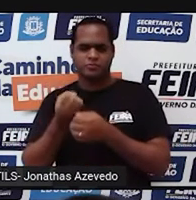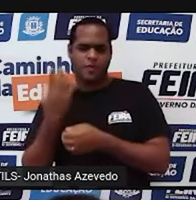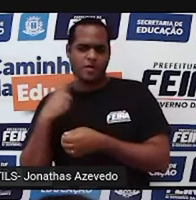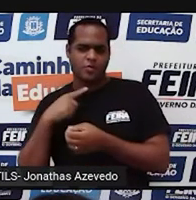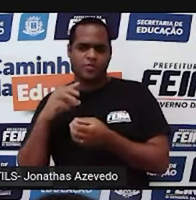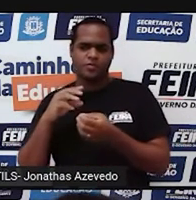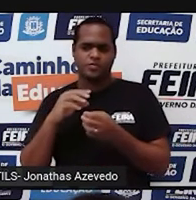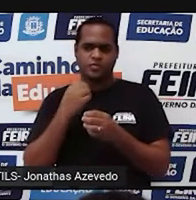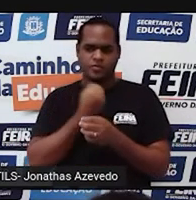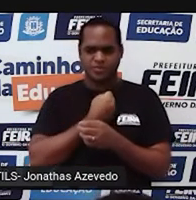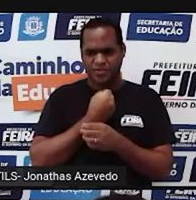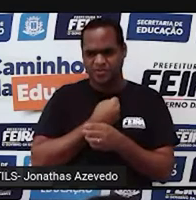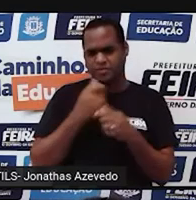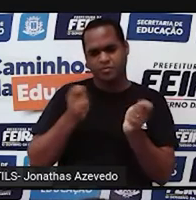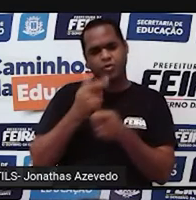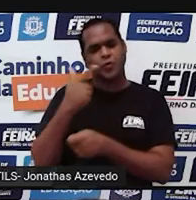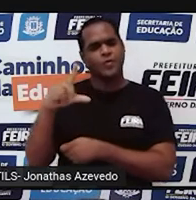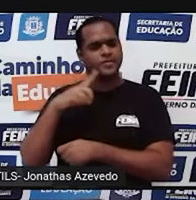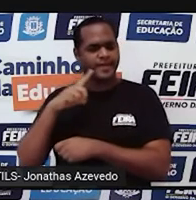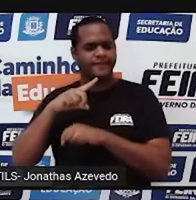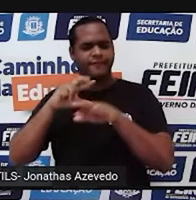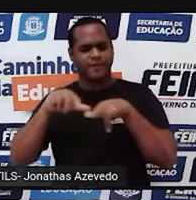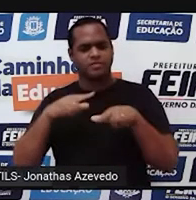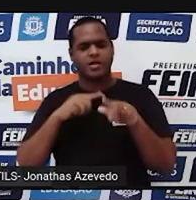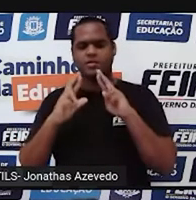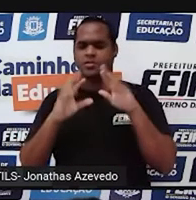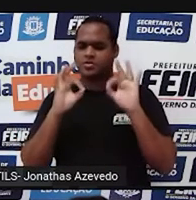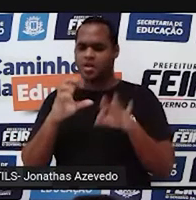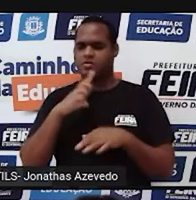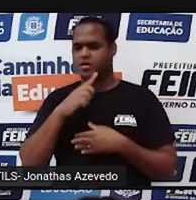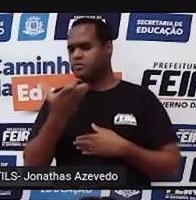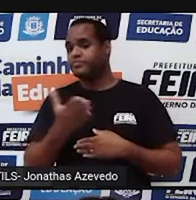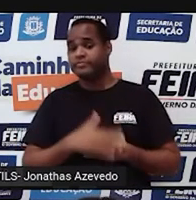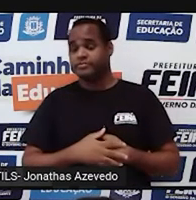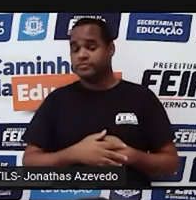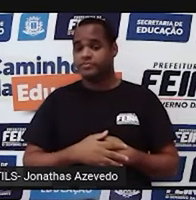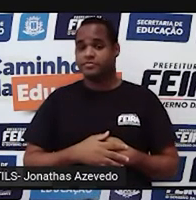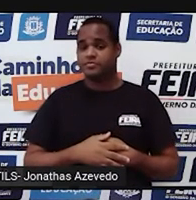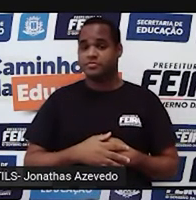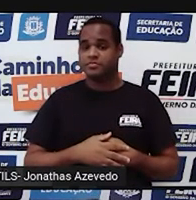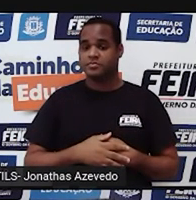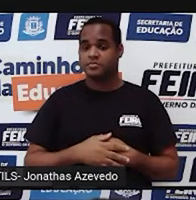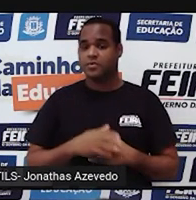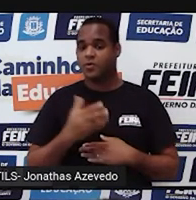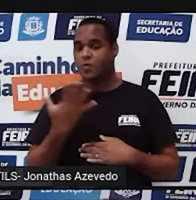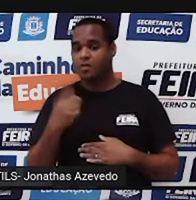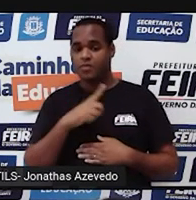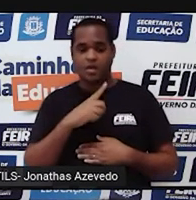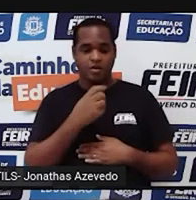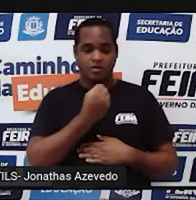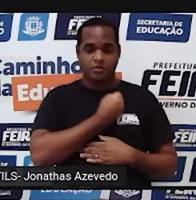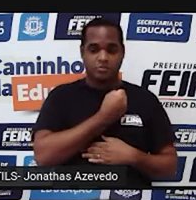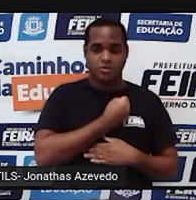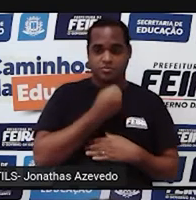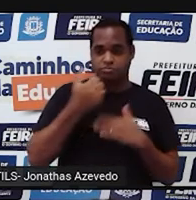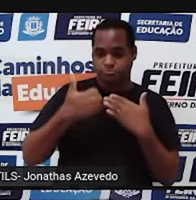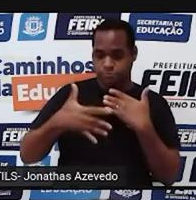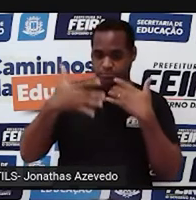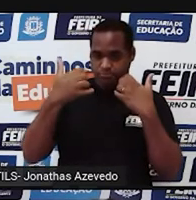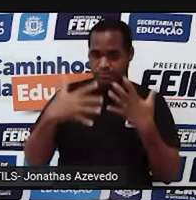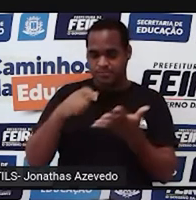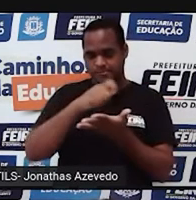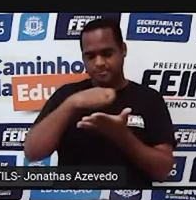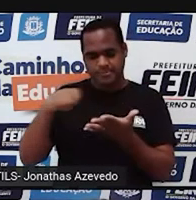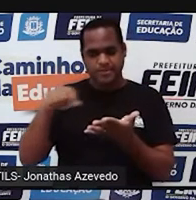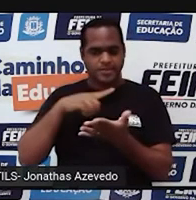Significa que pode ter mais de uma opção de resposta. Qual ou quais dos números a seguir está escrito